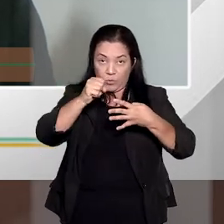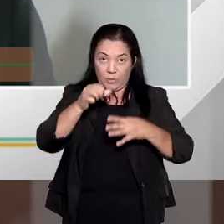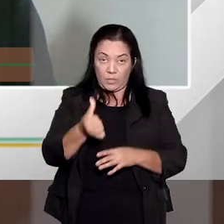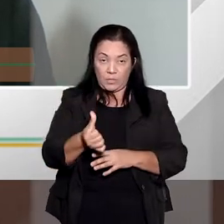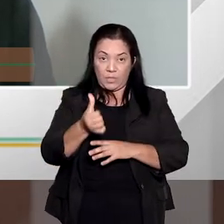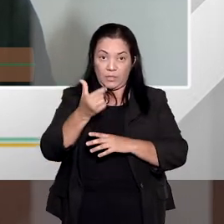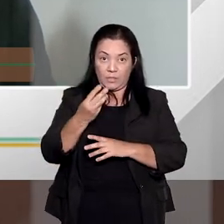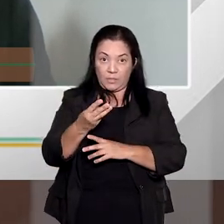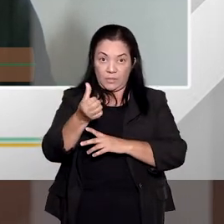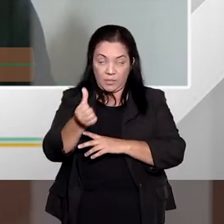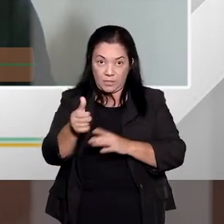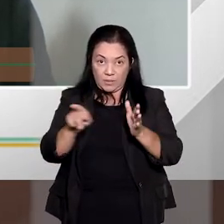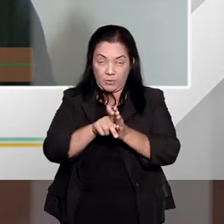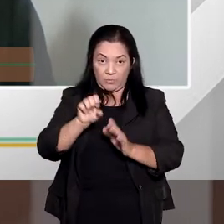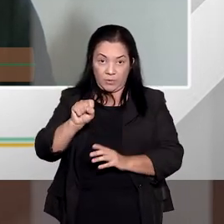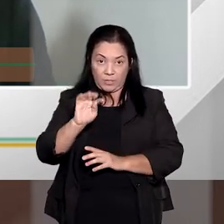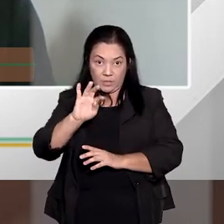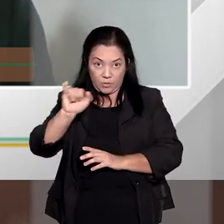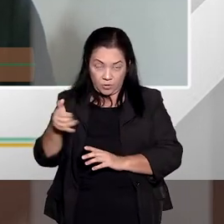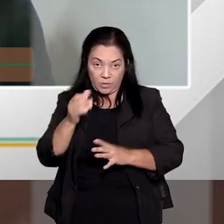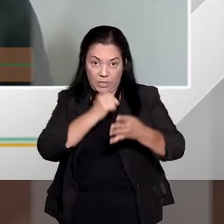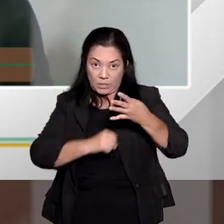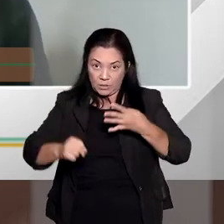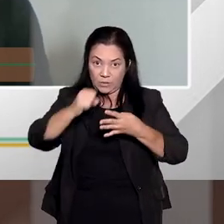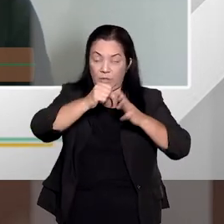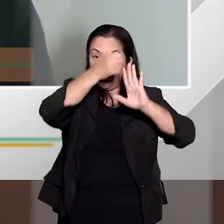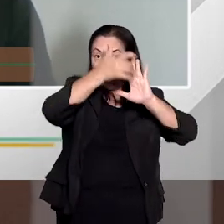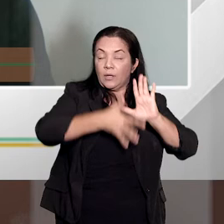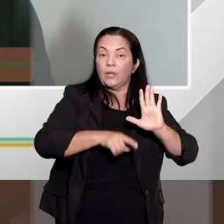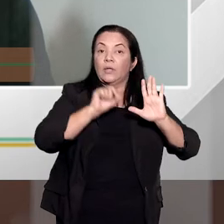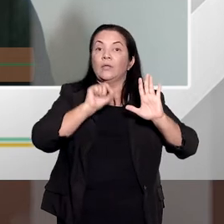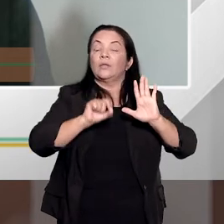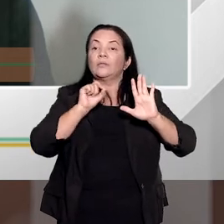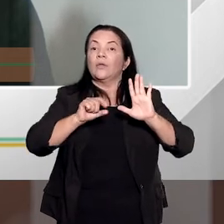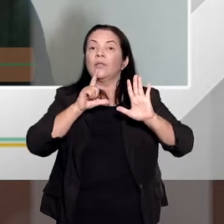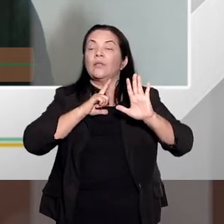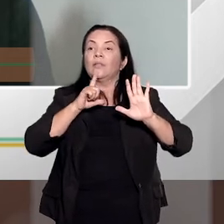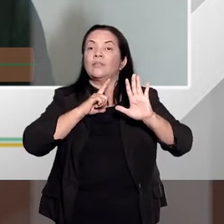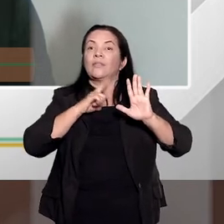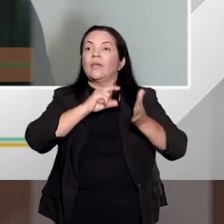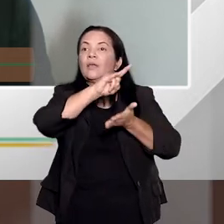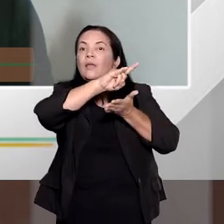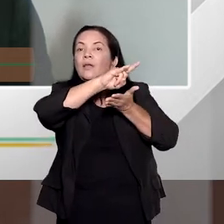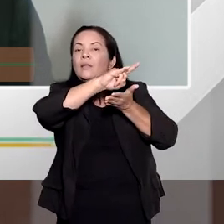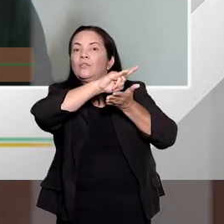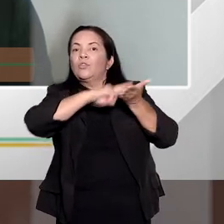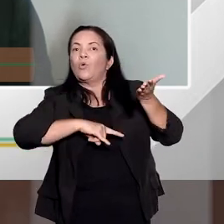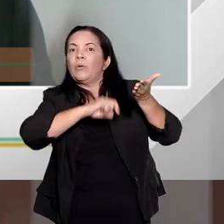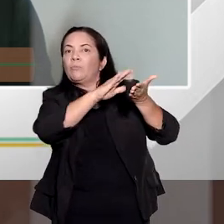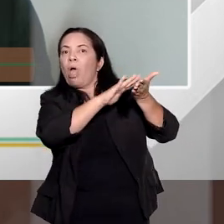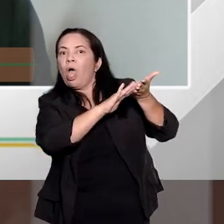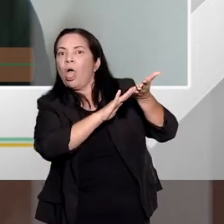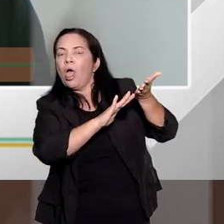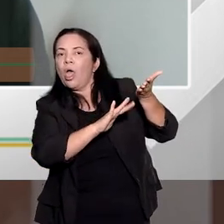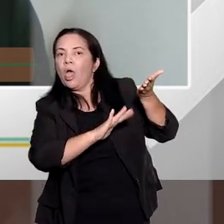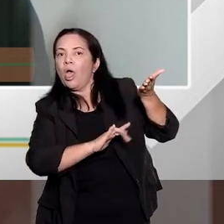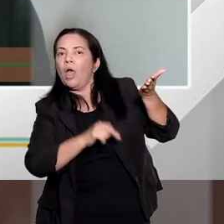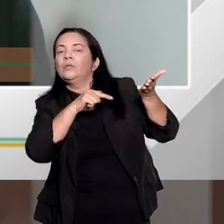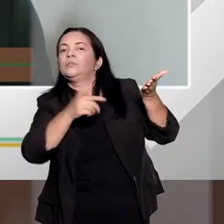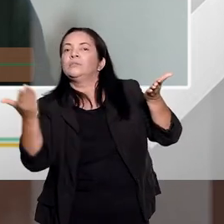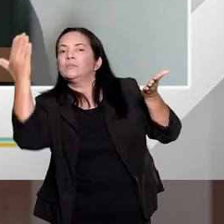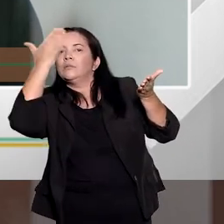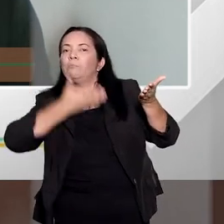636 do STJ, que diz lá que a folha de antecedentes criminais é documento suficiente a comprovar os maus